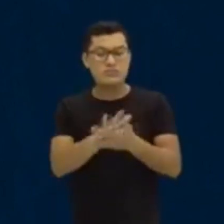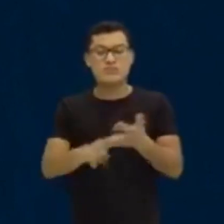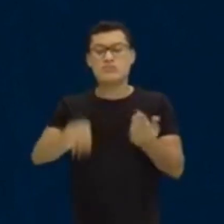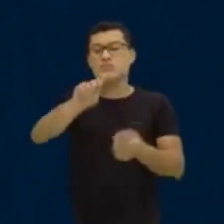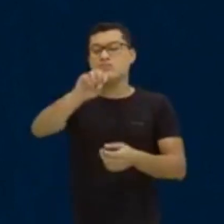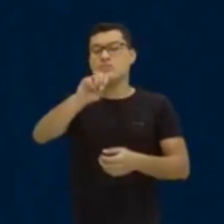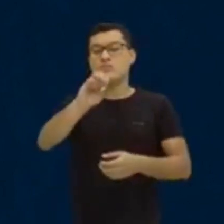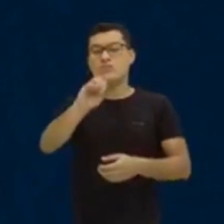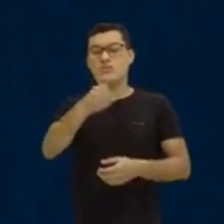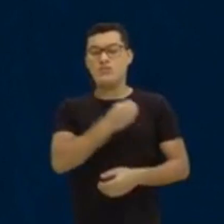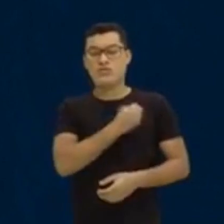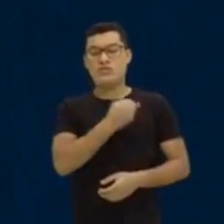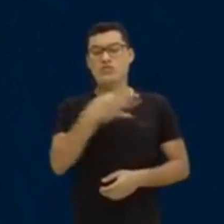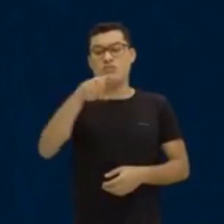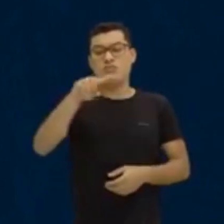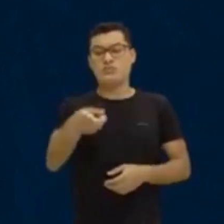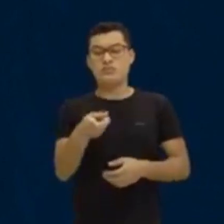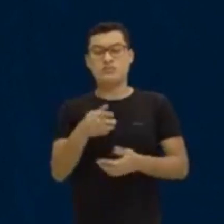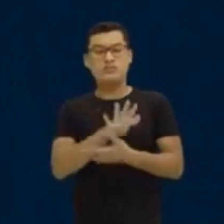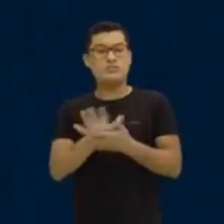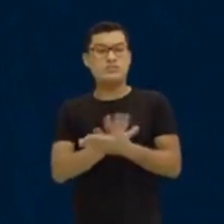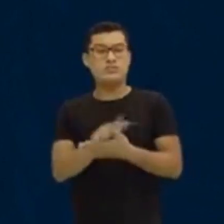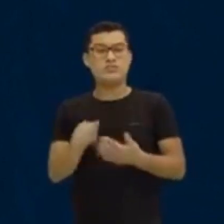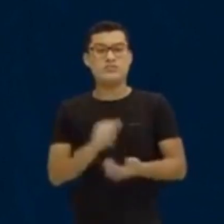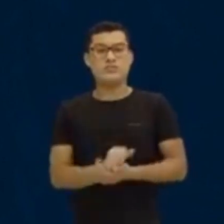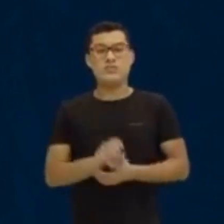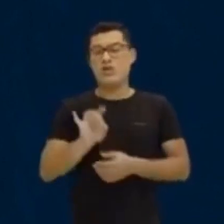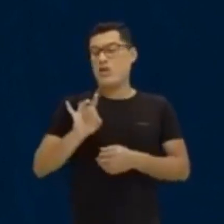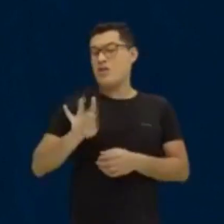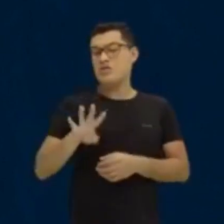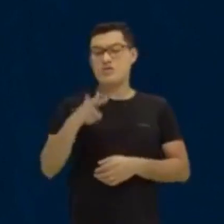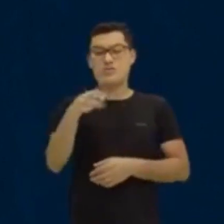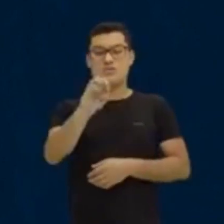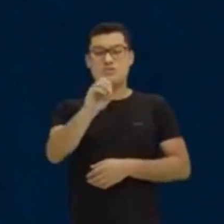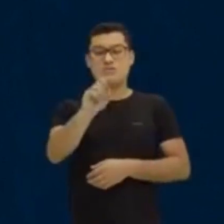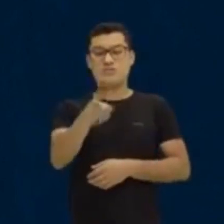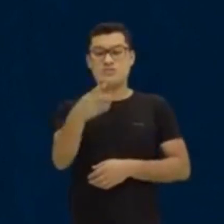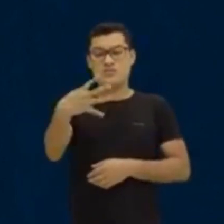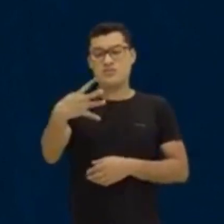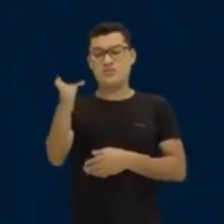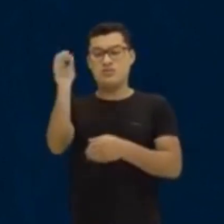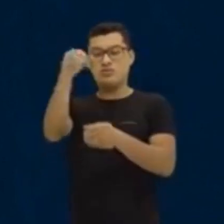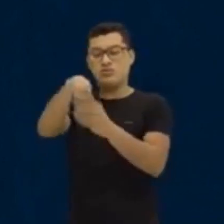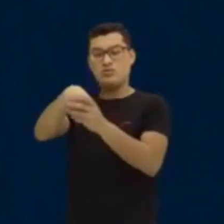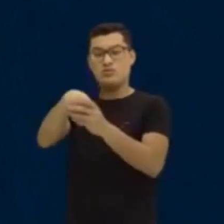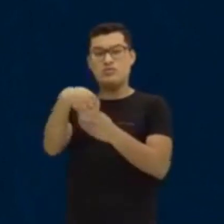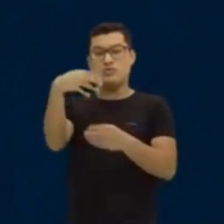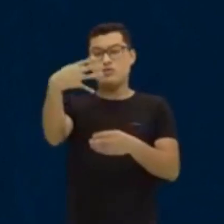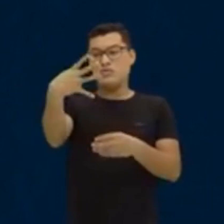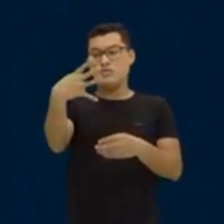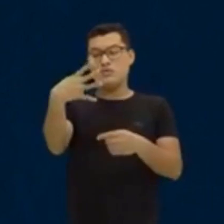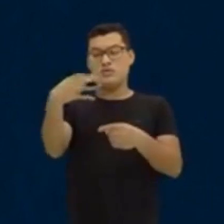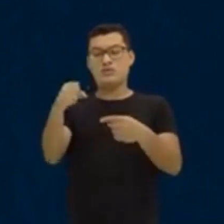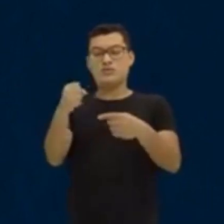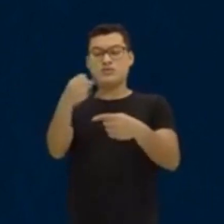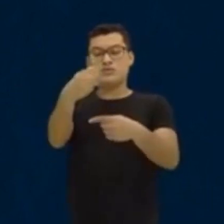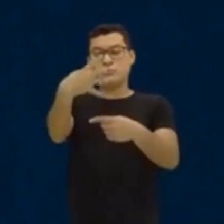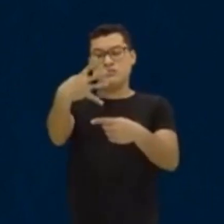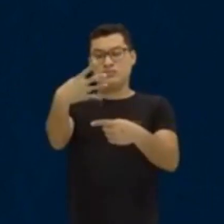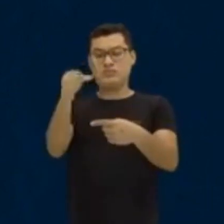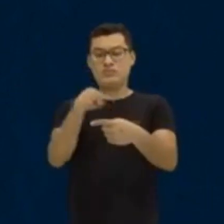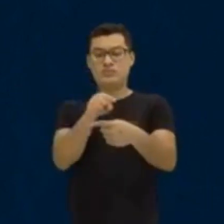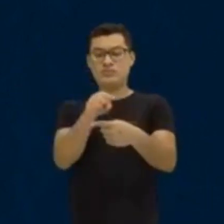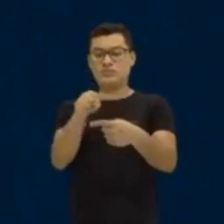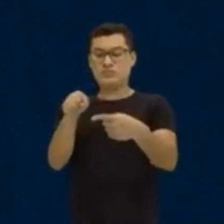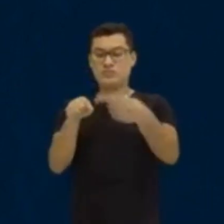Então, 0,4 sem a vírgula é só 4. Vou colocar a barrinha da fração. Vou colocar um 1.